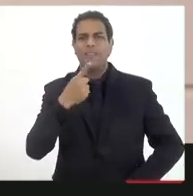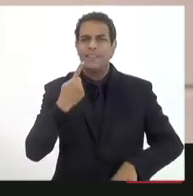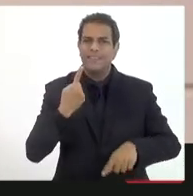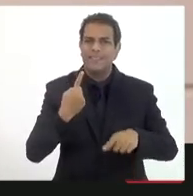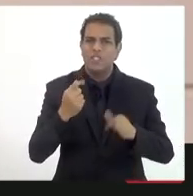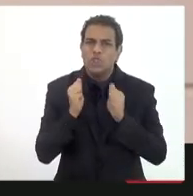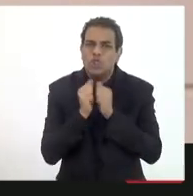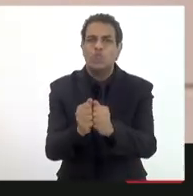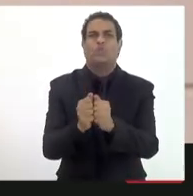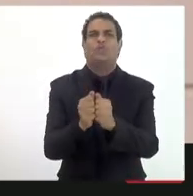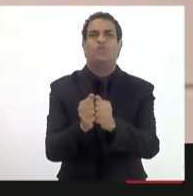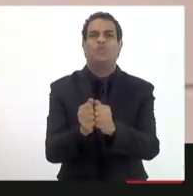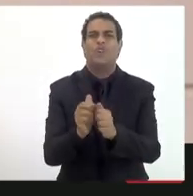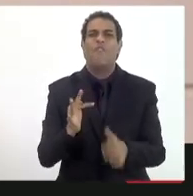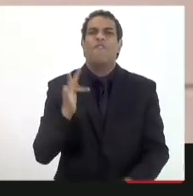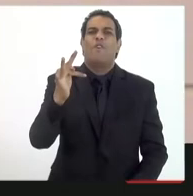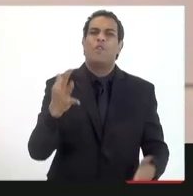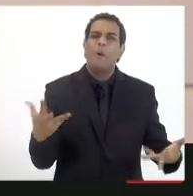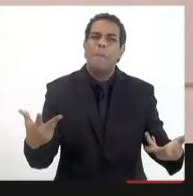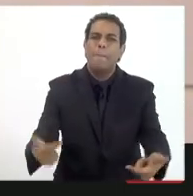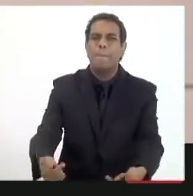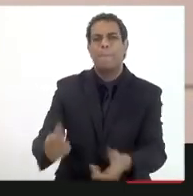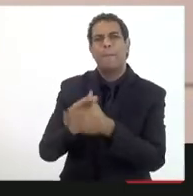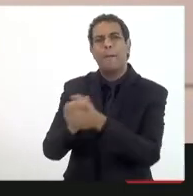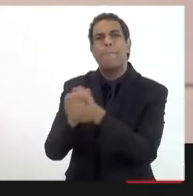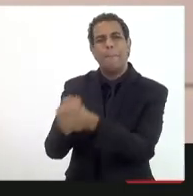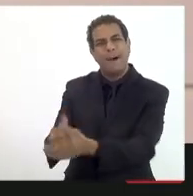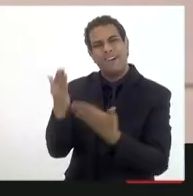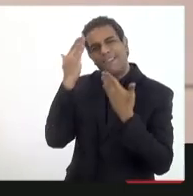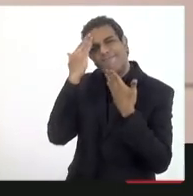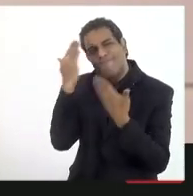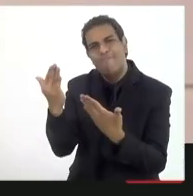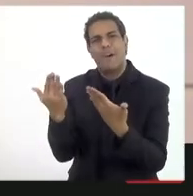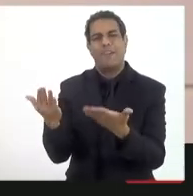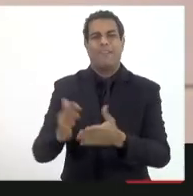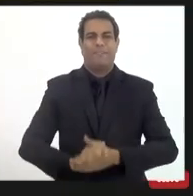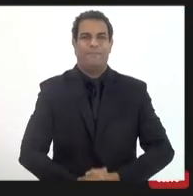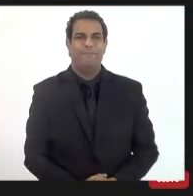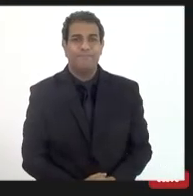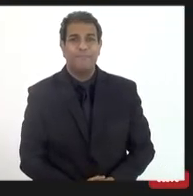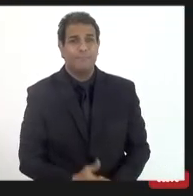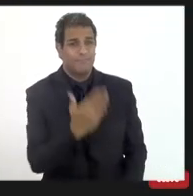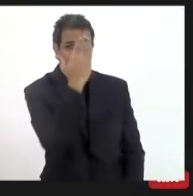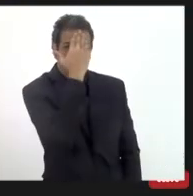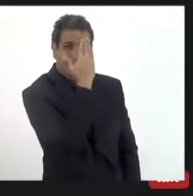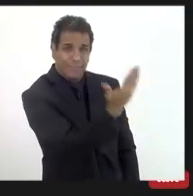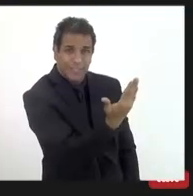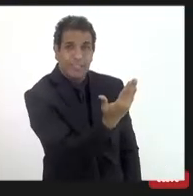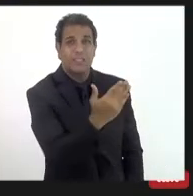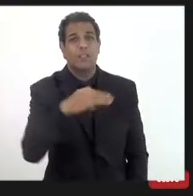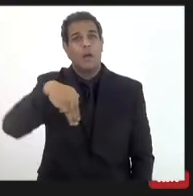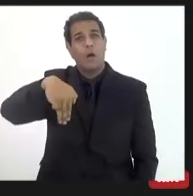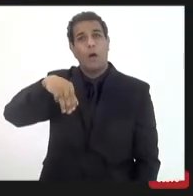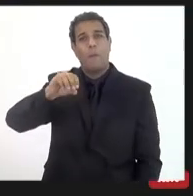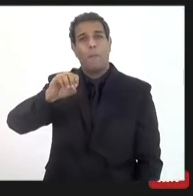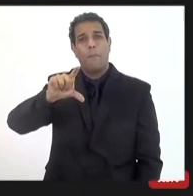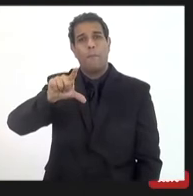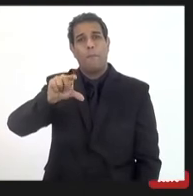esse futuro do estado do Rio de Janeiro parabéns presidente Admeto conte comigo obrigado Molon